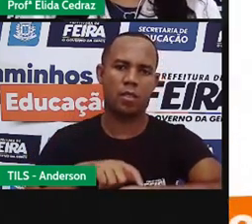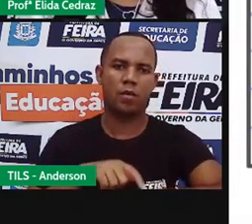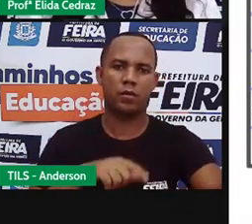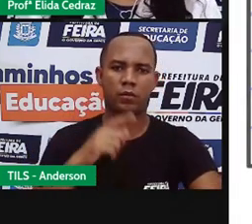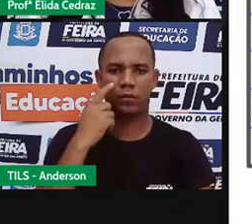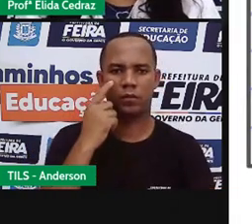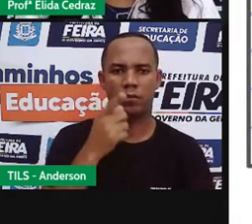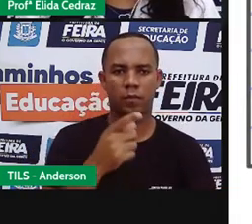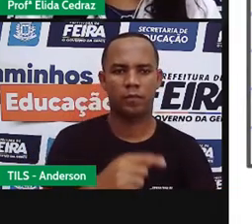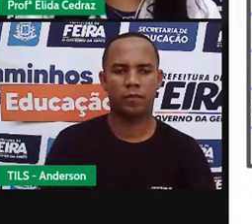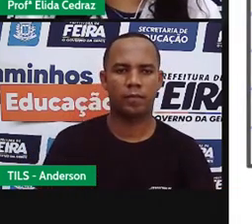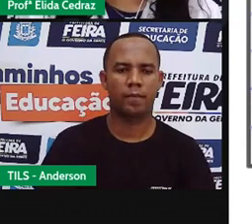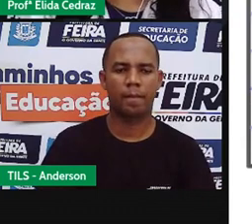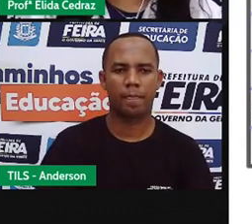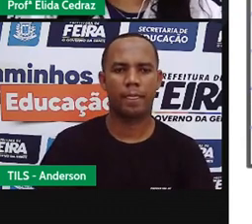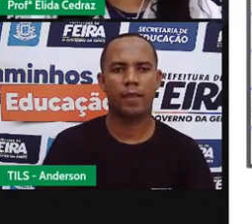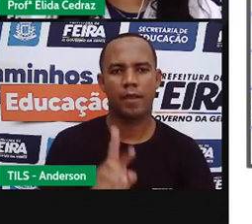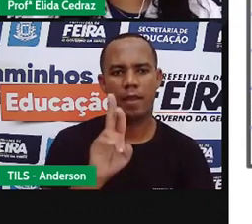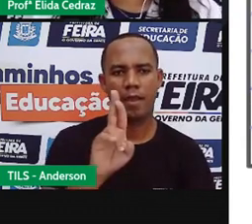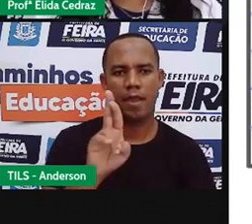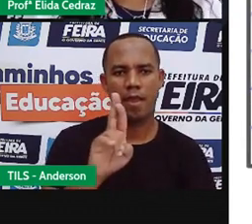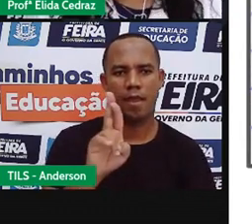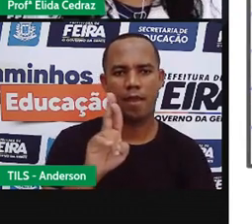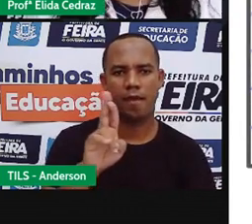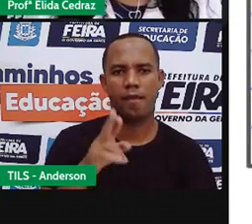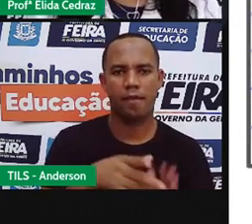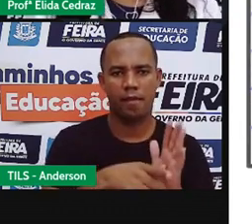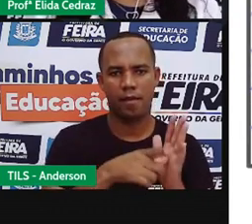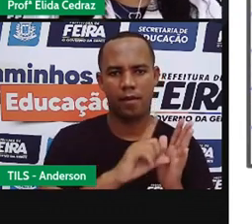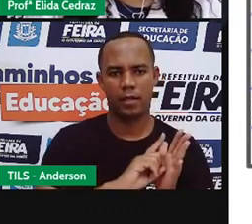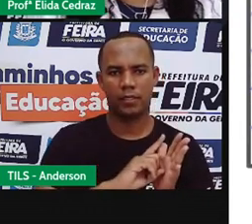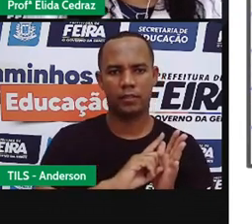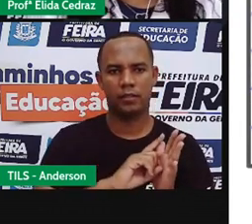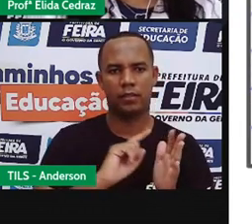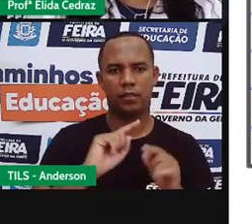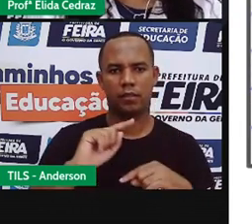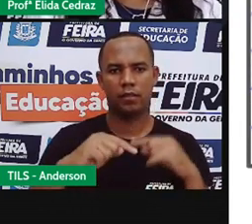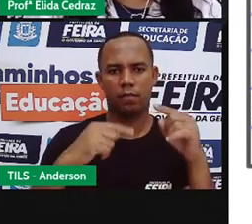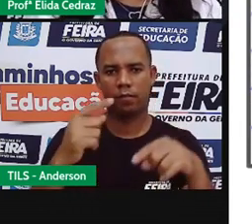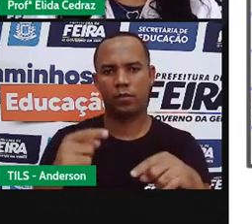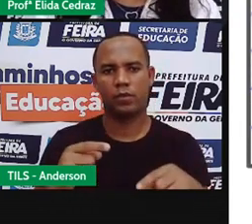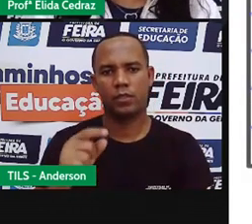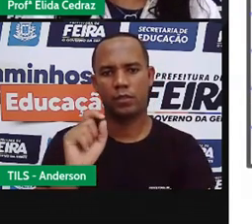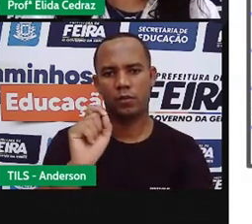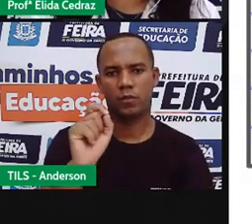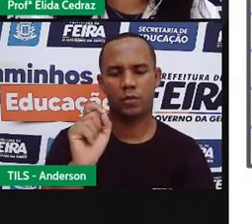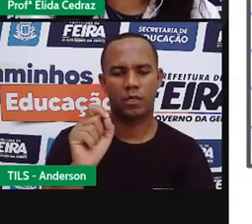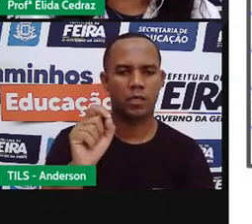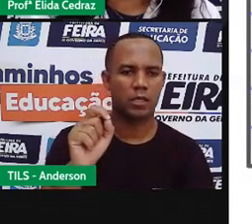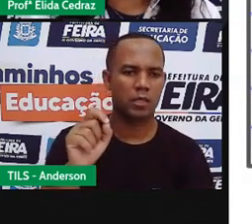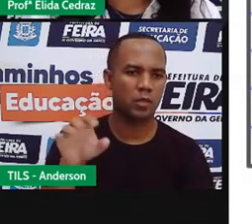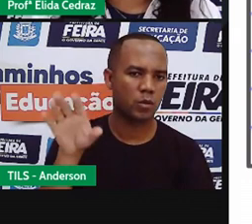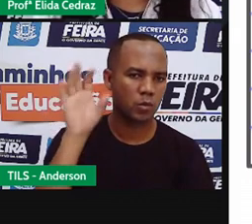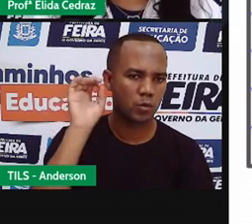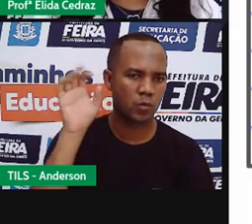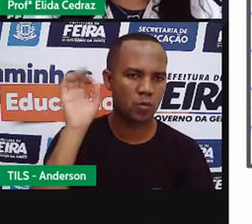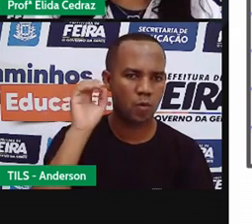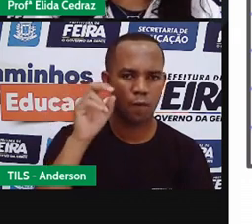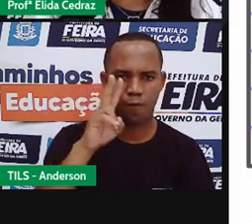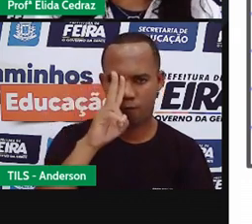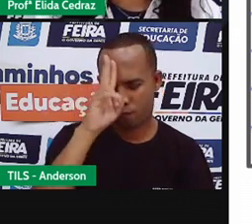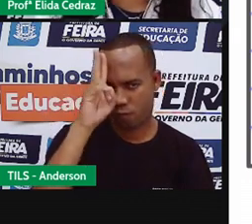O R antes e depois de consoantes tem um som forte.